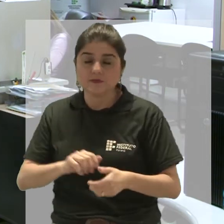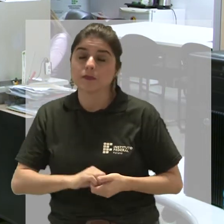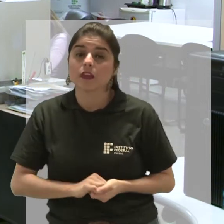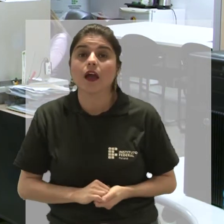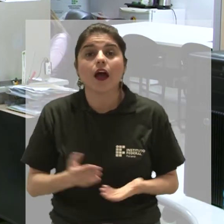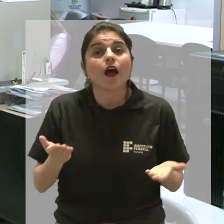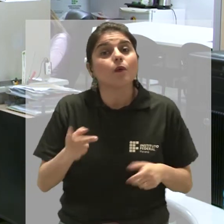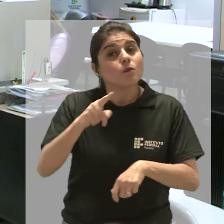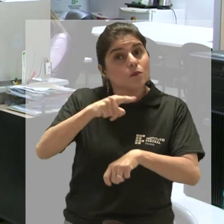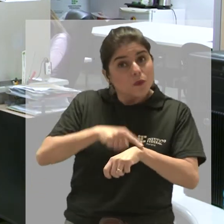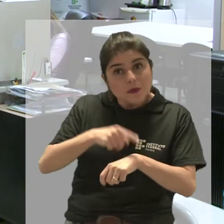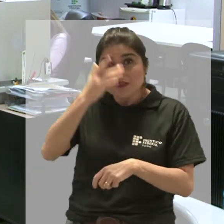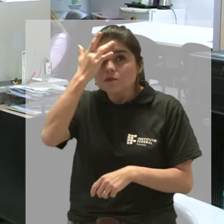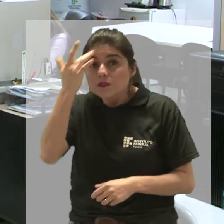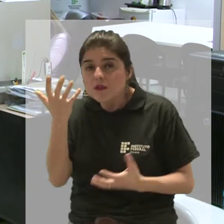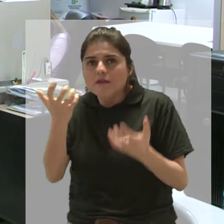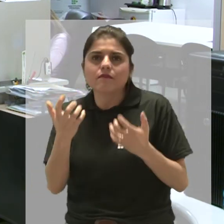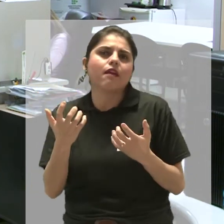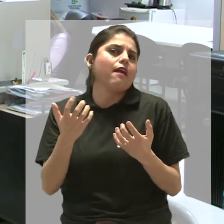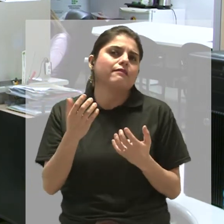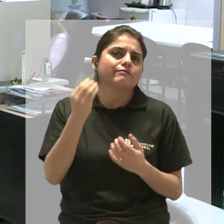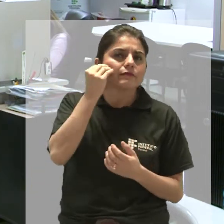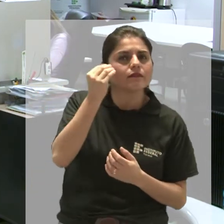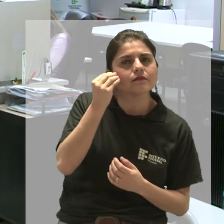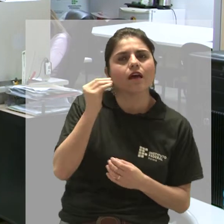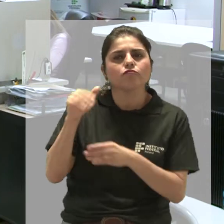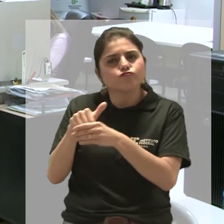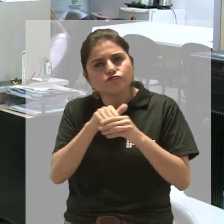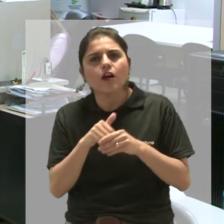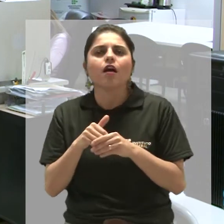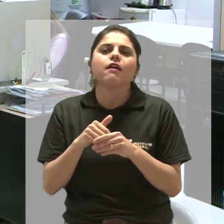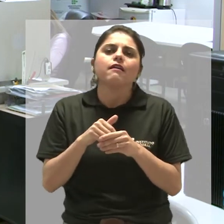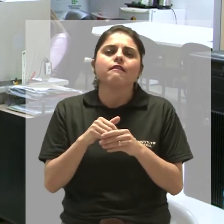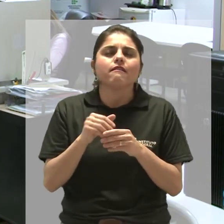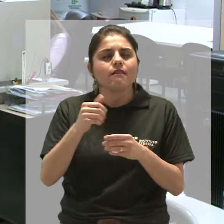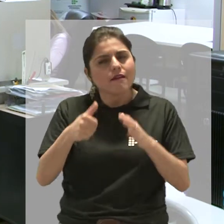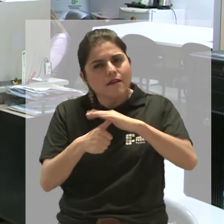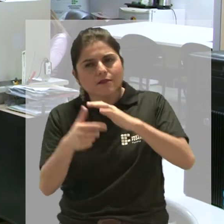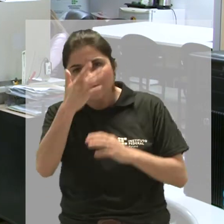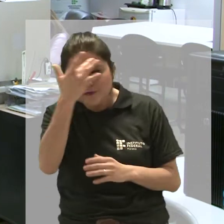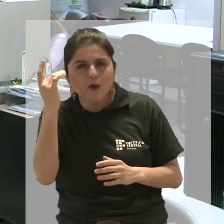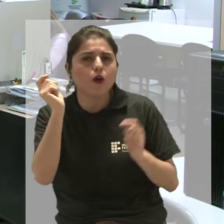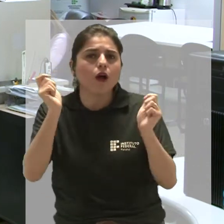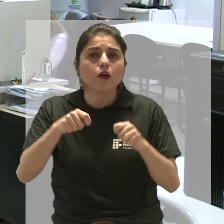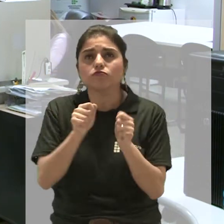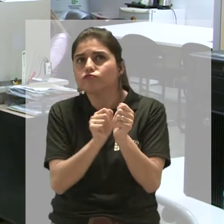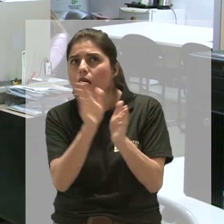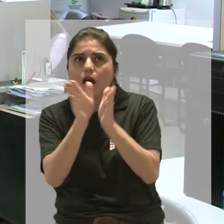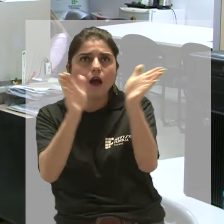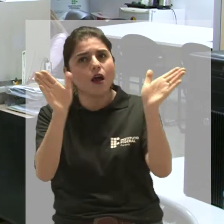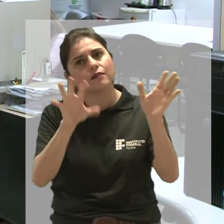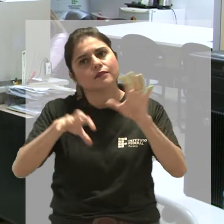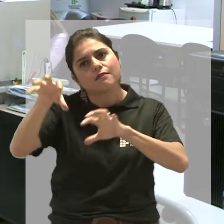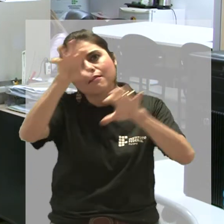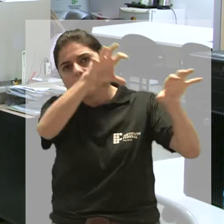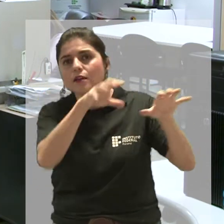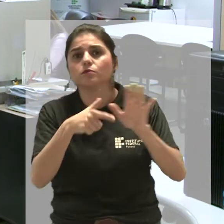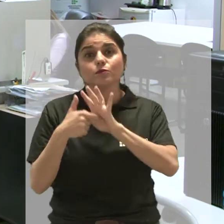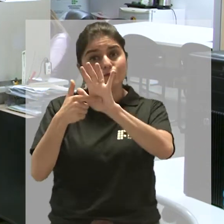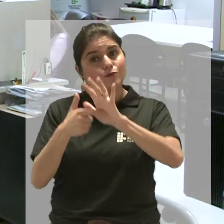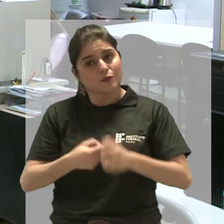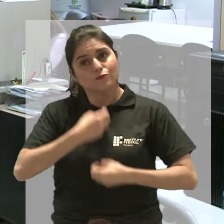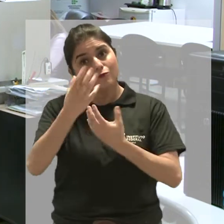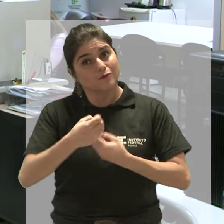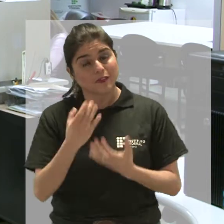Neste momento, os candidatos a reitor e diretores de CAMP estão em campanha eleitoral, que segue até o dia 20 de